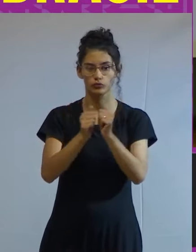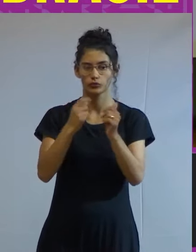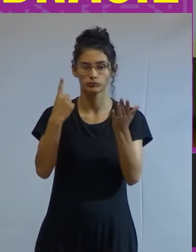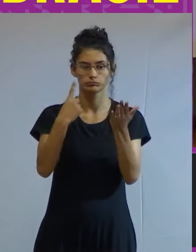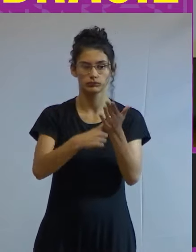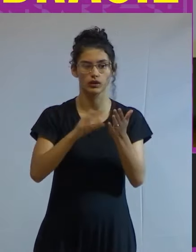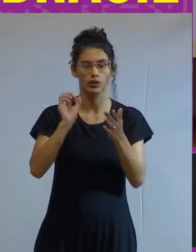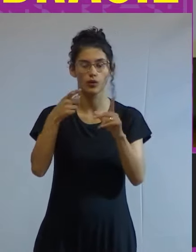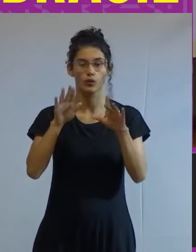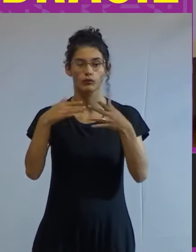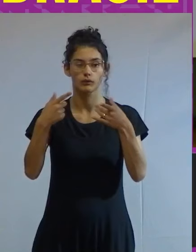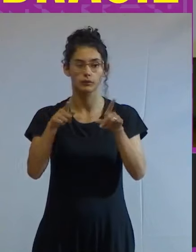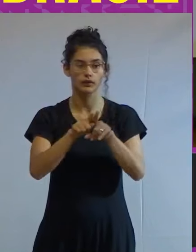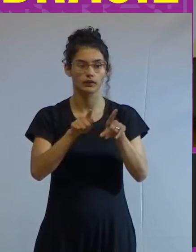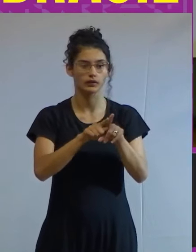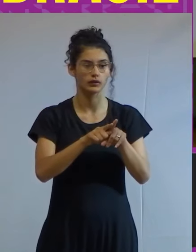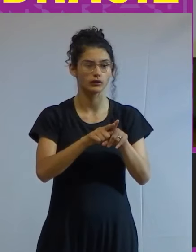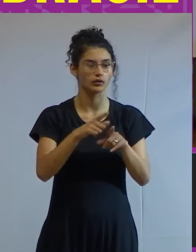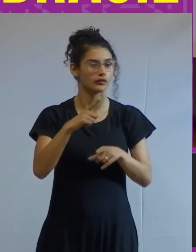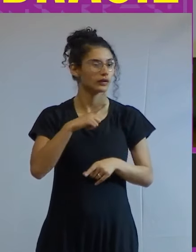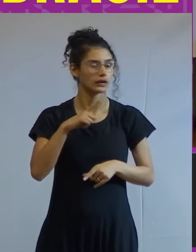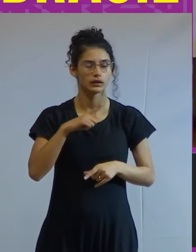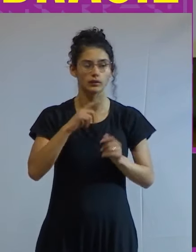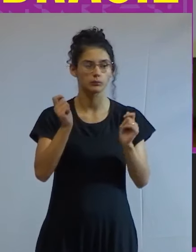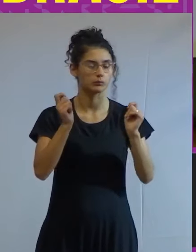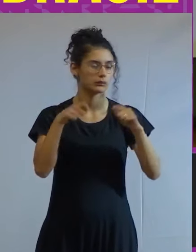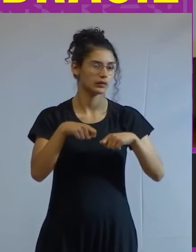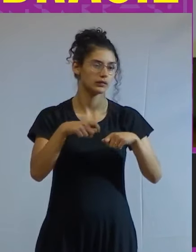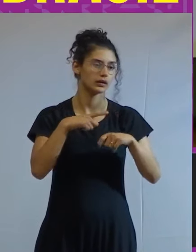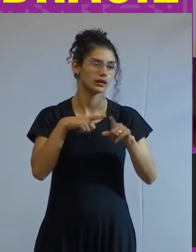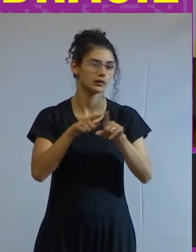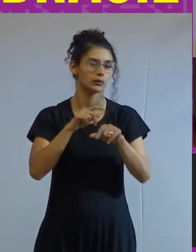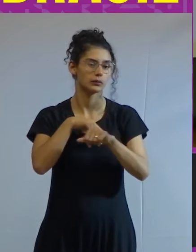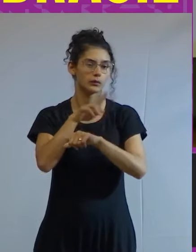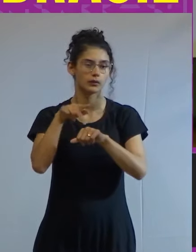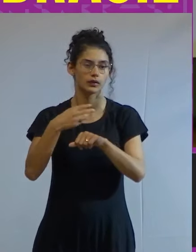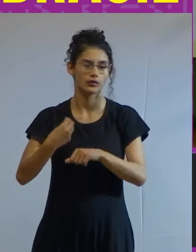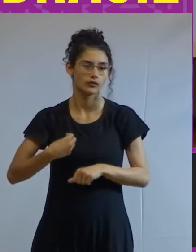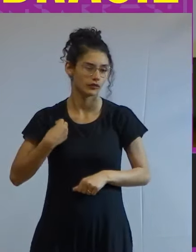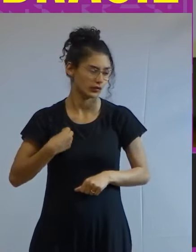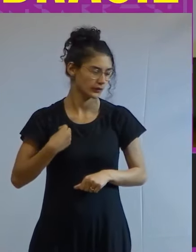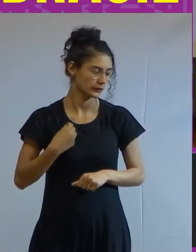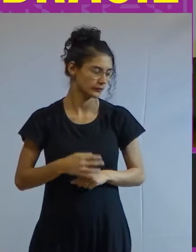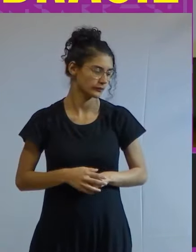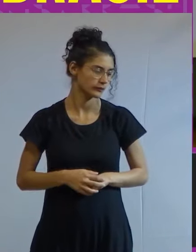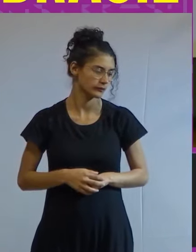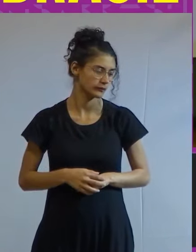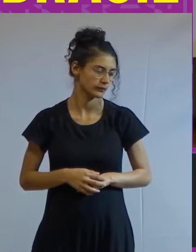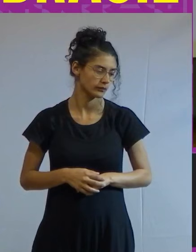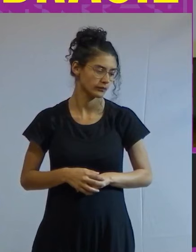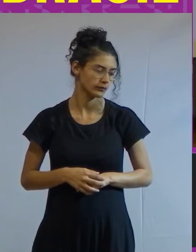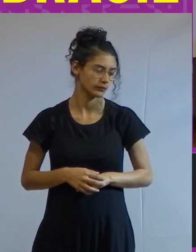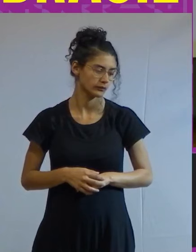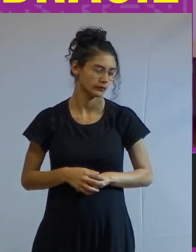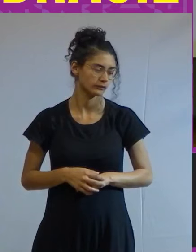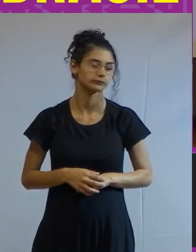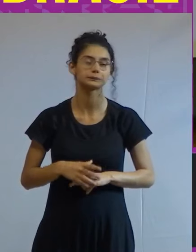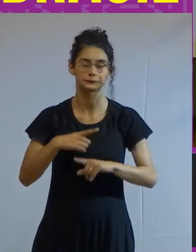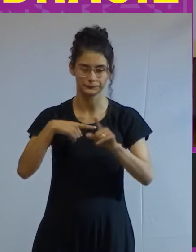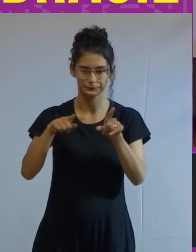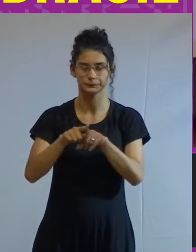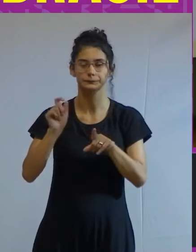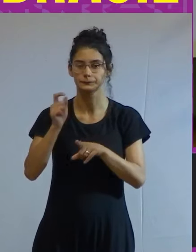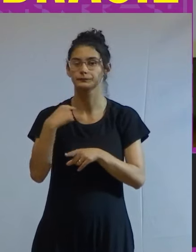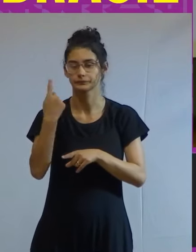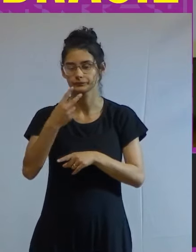ou então não vai existir a possibilidade do país sobreviver é a minha impressão porque o que